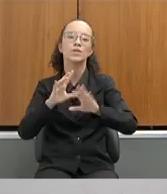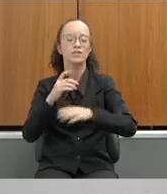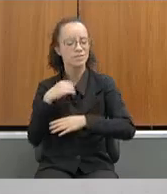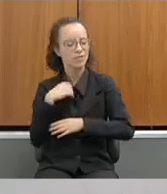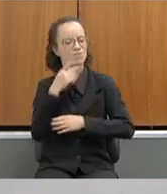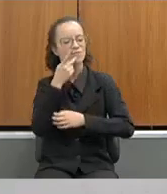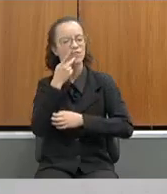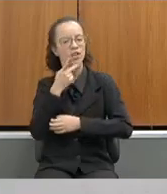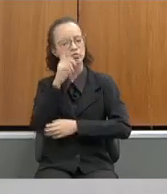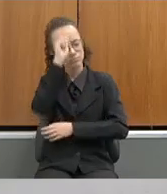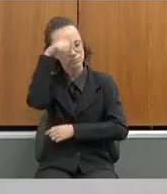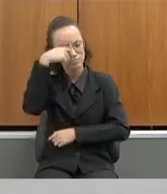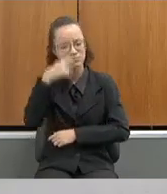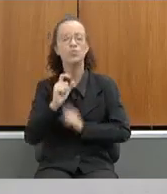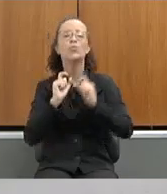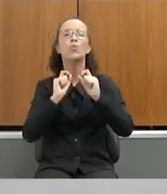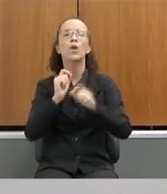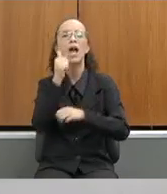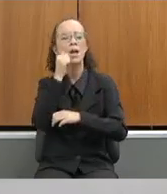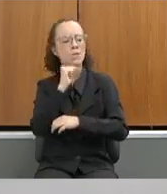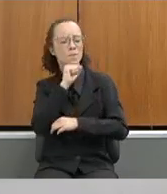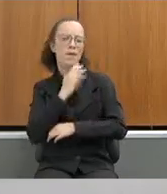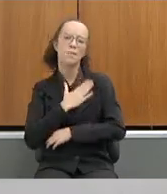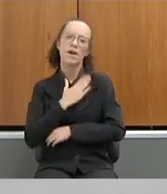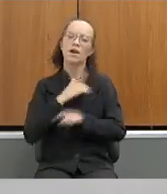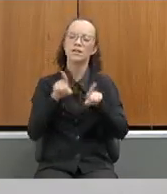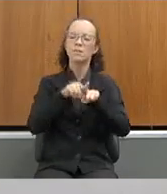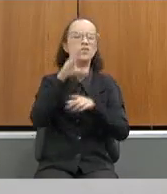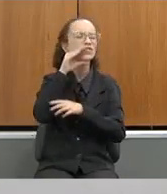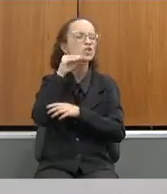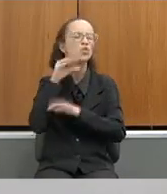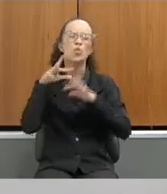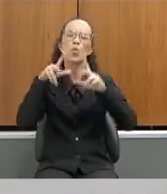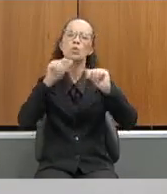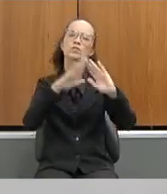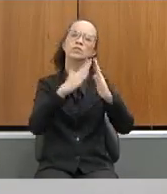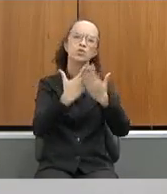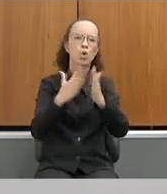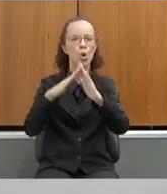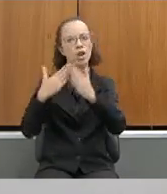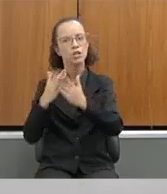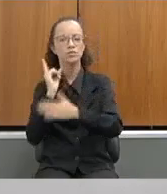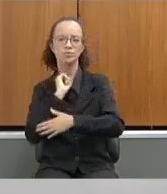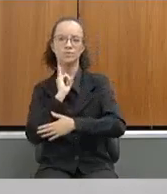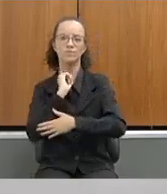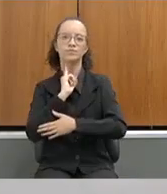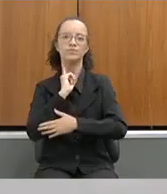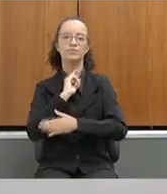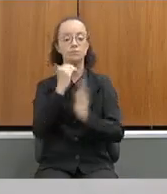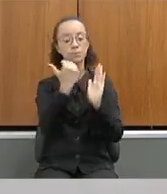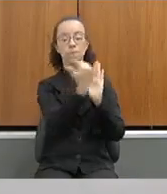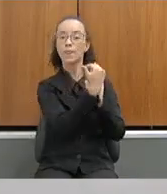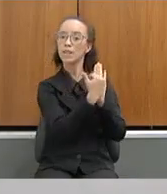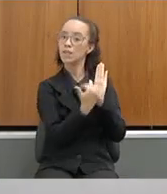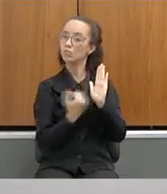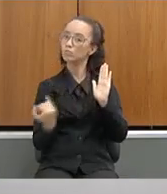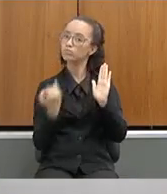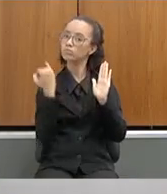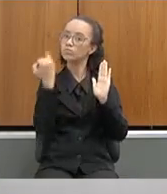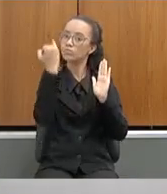homenagem à minha mãe, aos servidores, a todas as escolas de Minas Gerais, emendas importantes